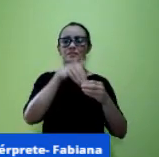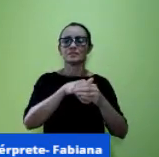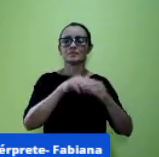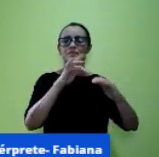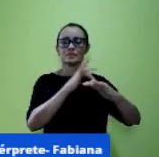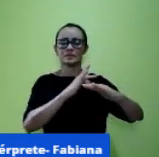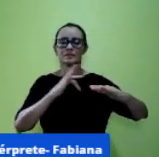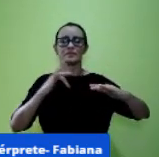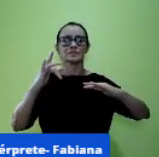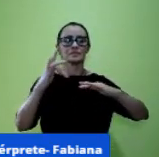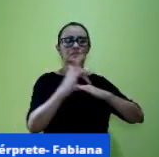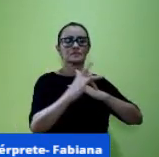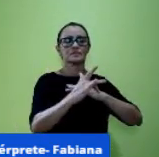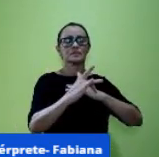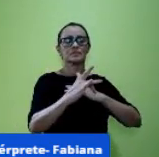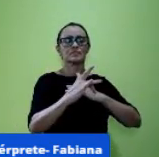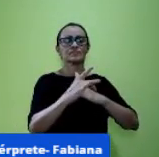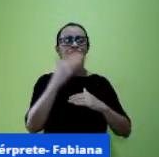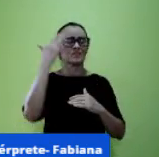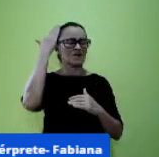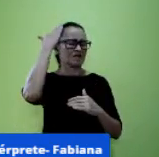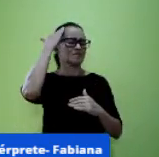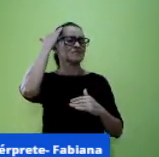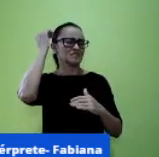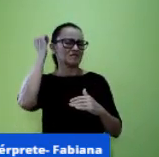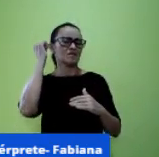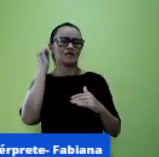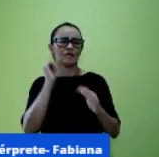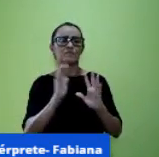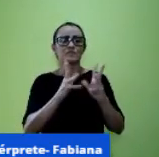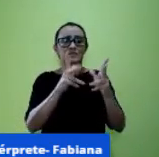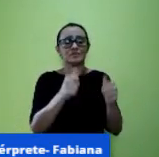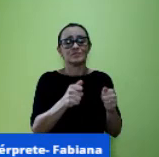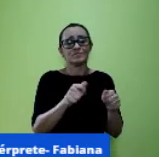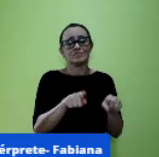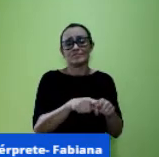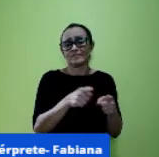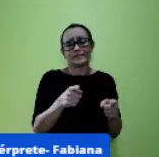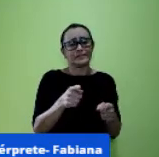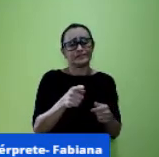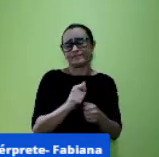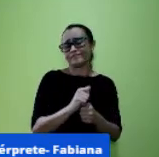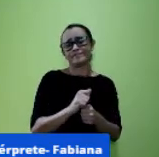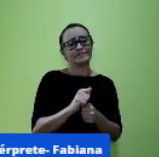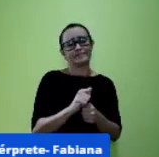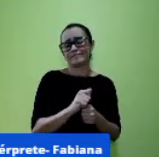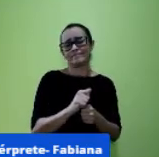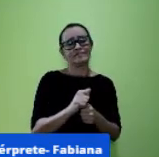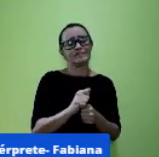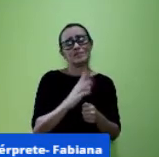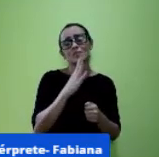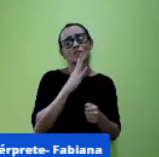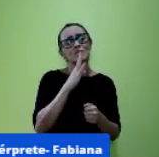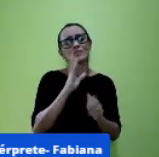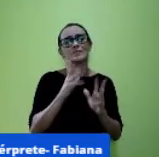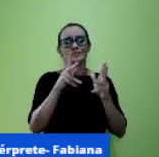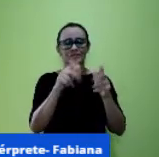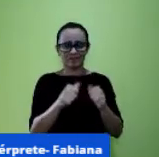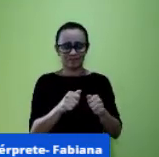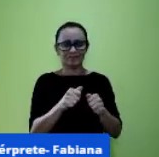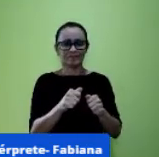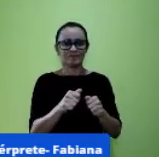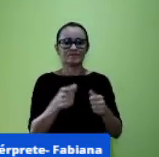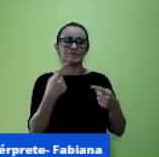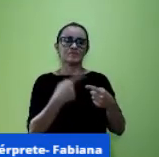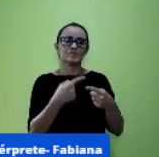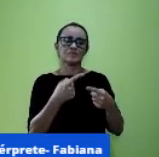dizendo que tudo sabem enquanto não sabem de tudo porque ao mesmo tempo que a relação do